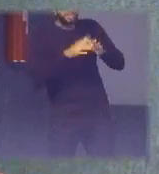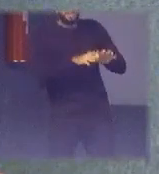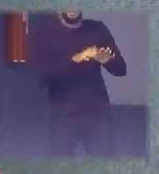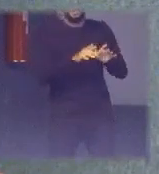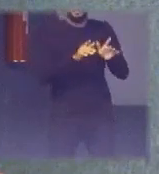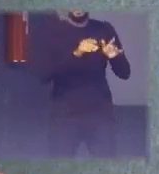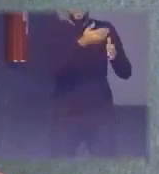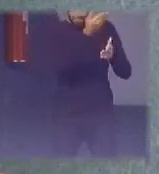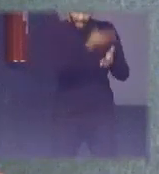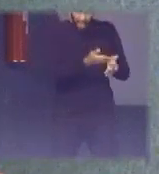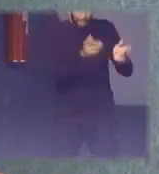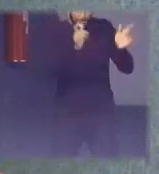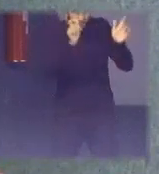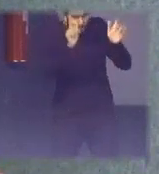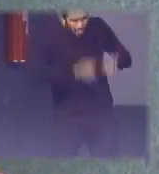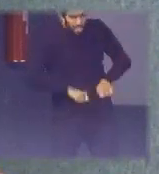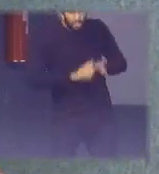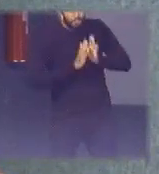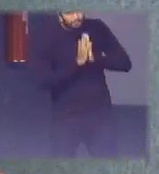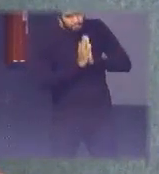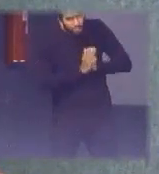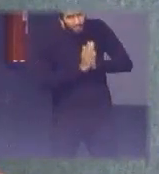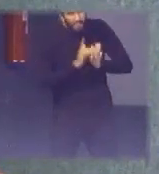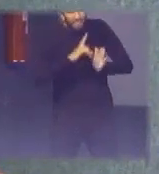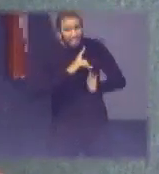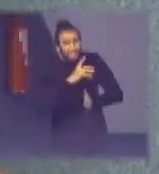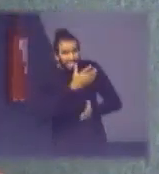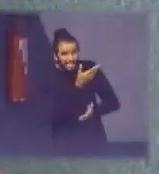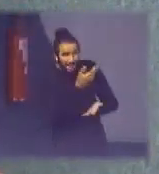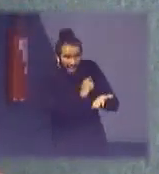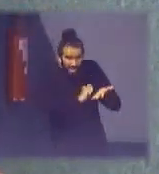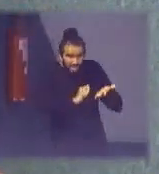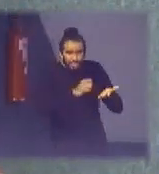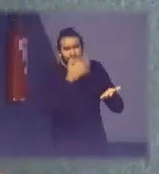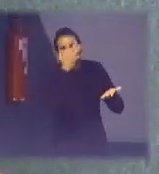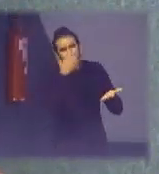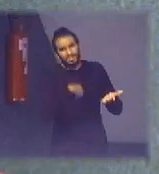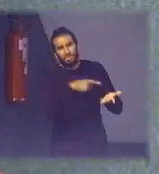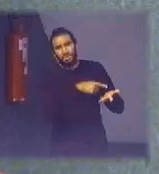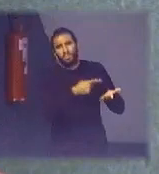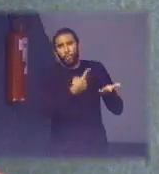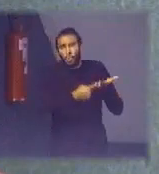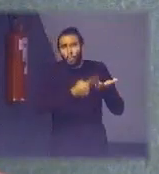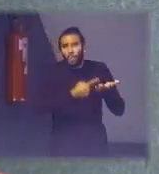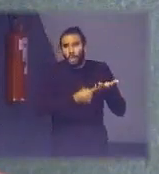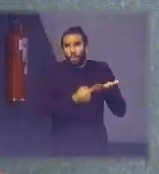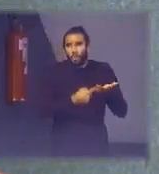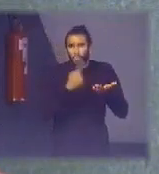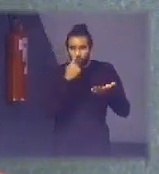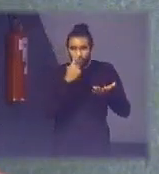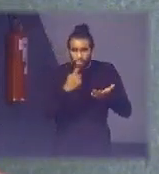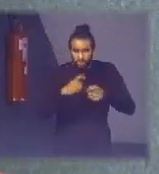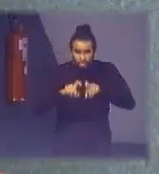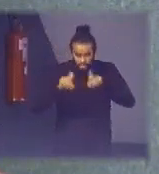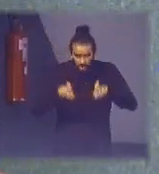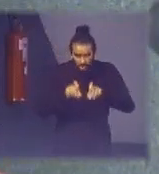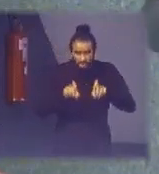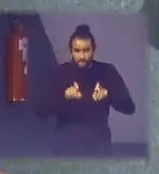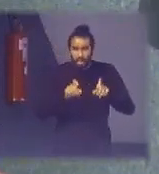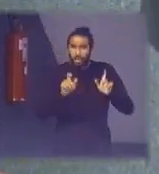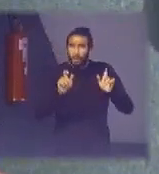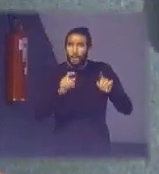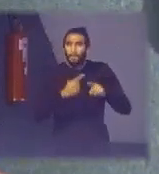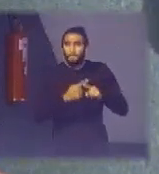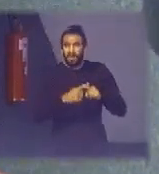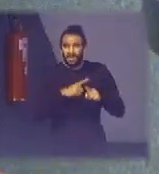pode por favor dar uma celeridade na assinatura do acordo setorial de eletroeletrônicos porque tem